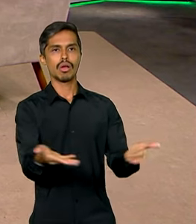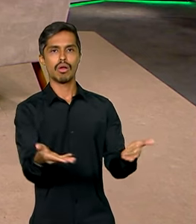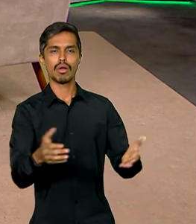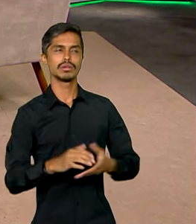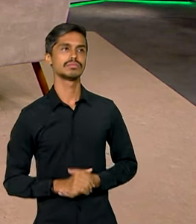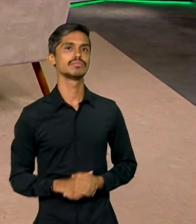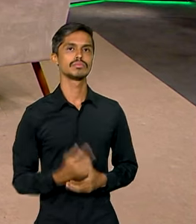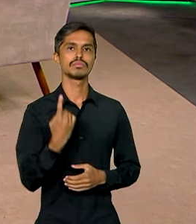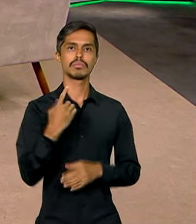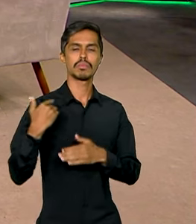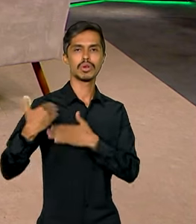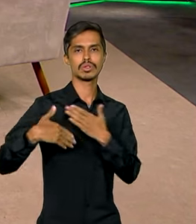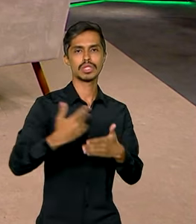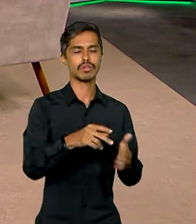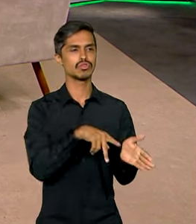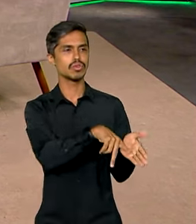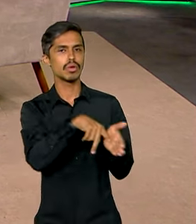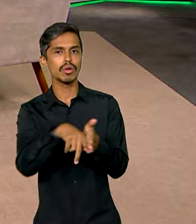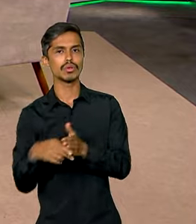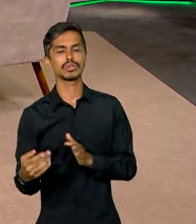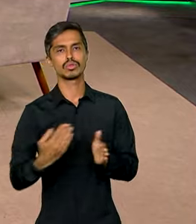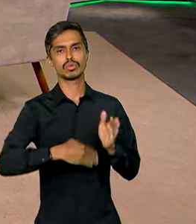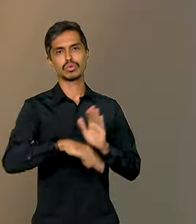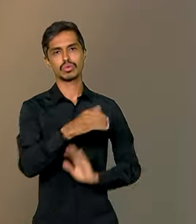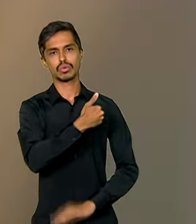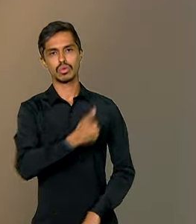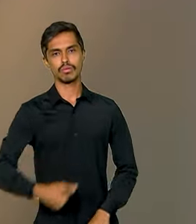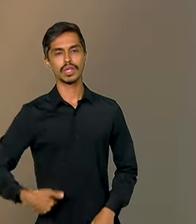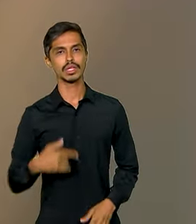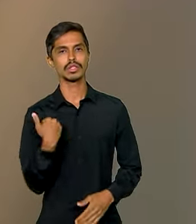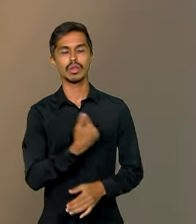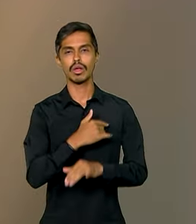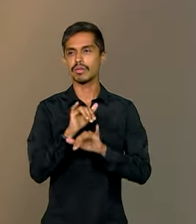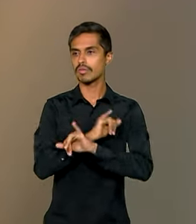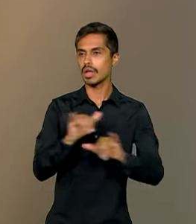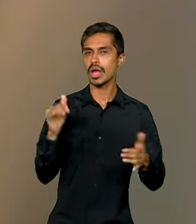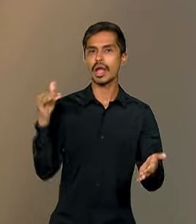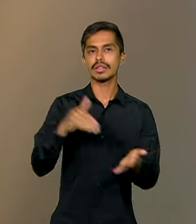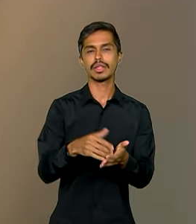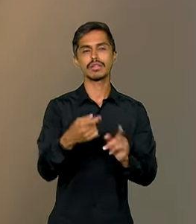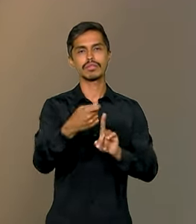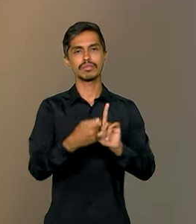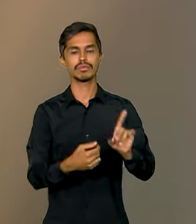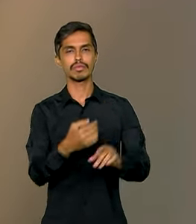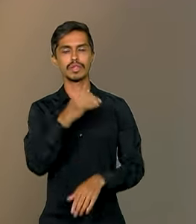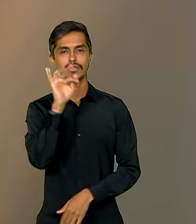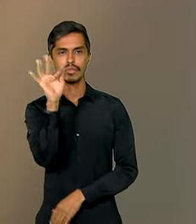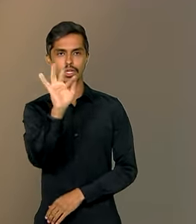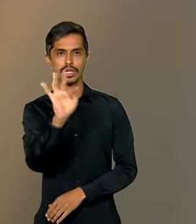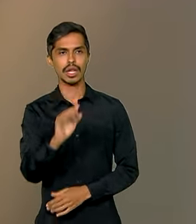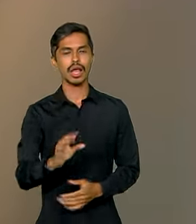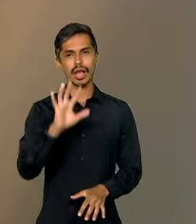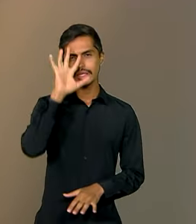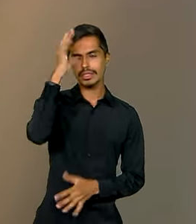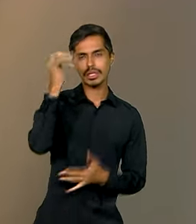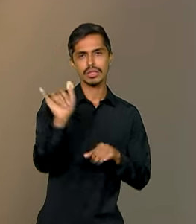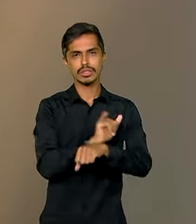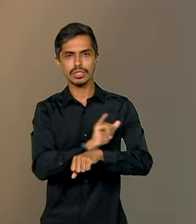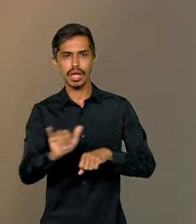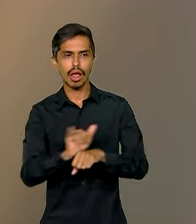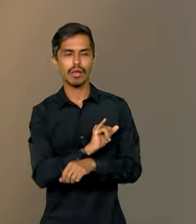um processo de consulta pública e vamos publicar até fevereiro as diretrizes